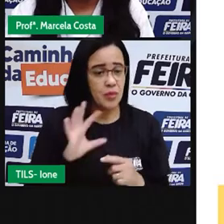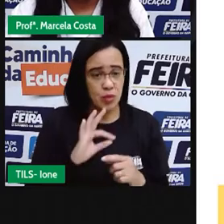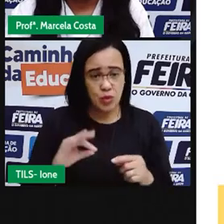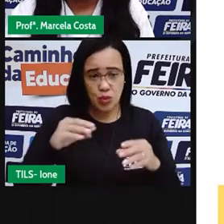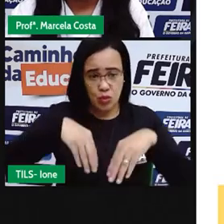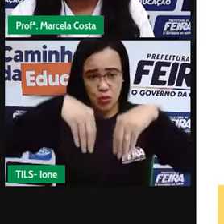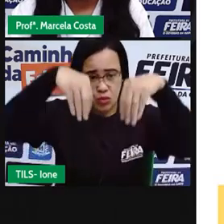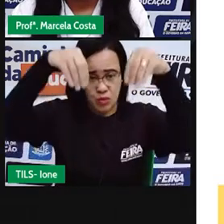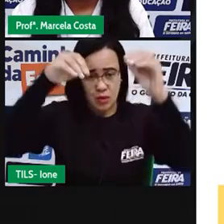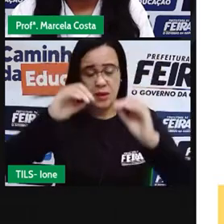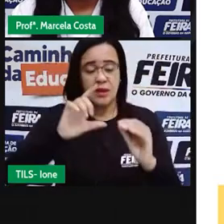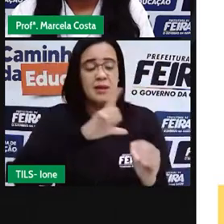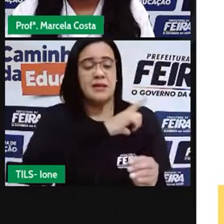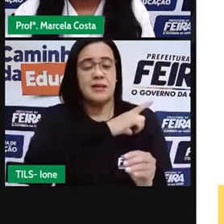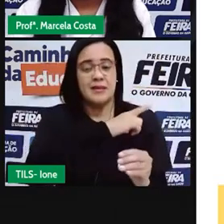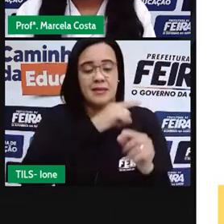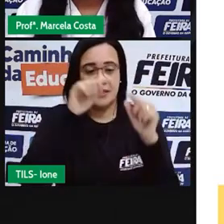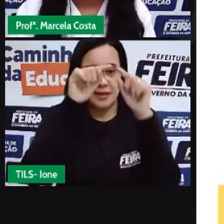triangular.